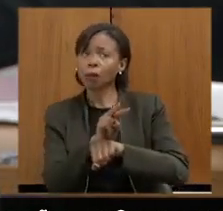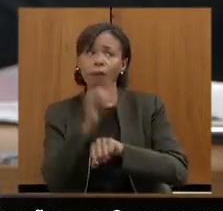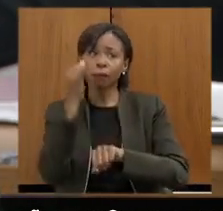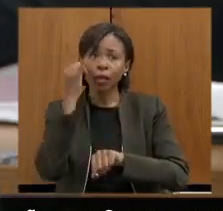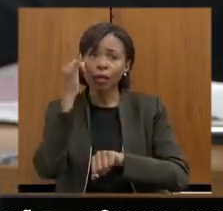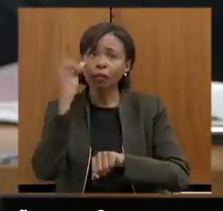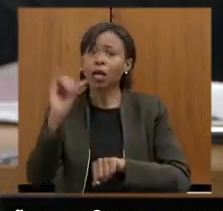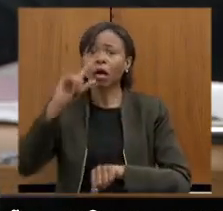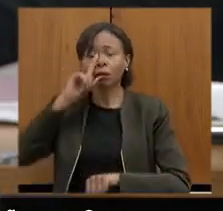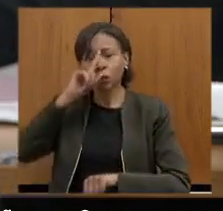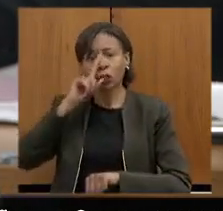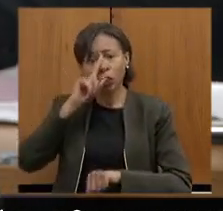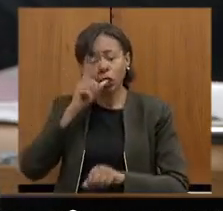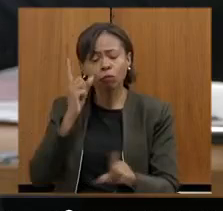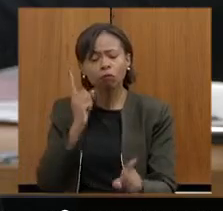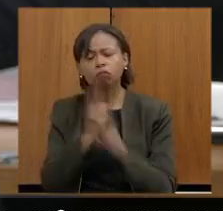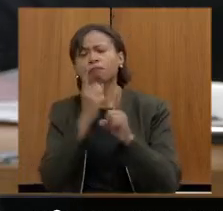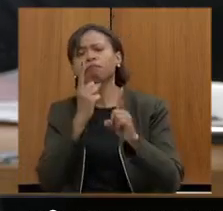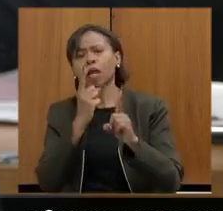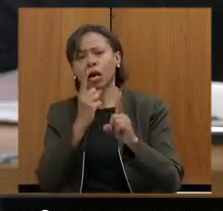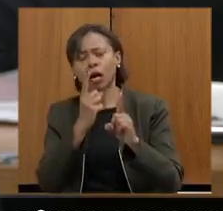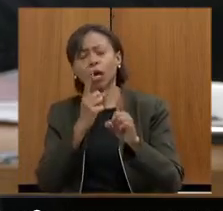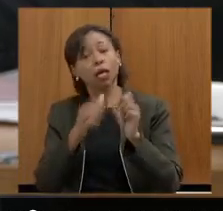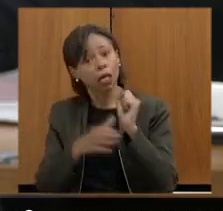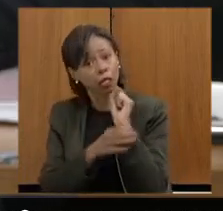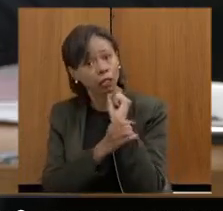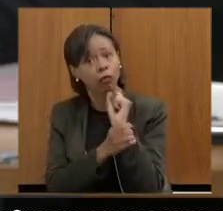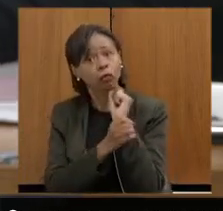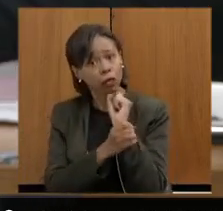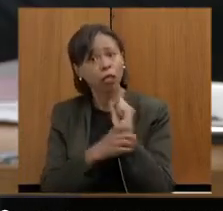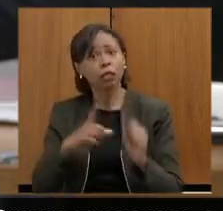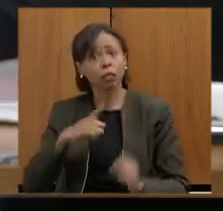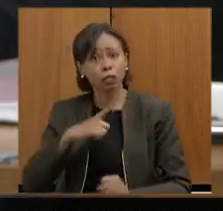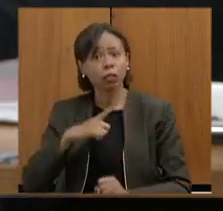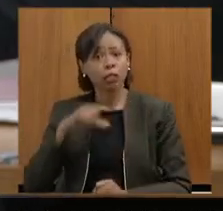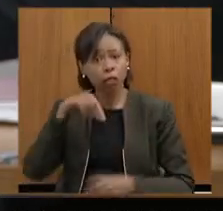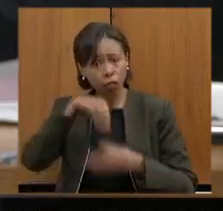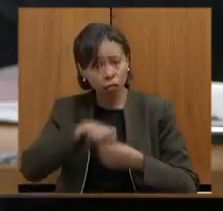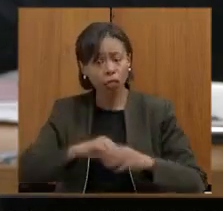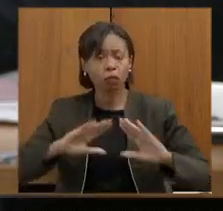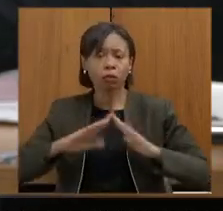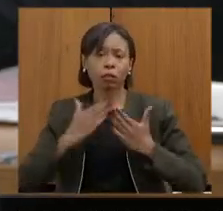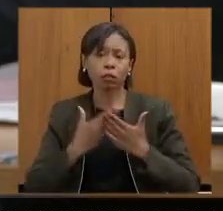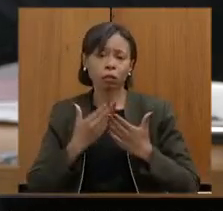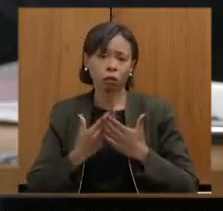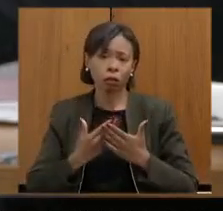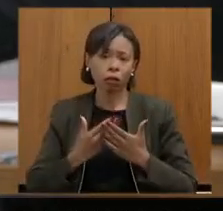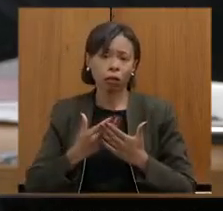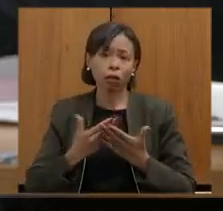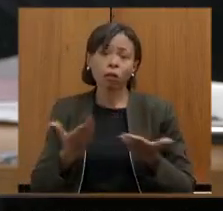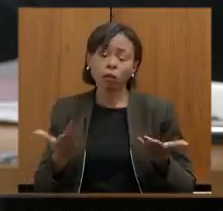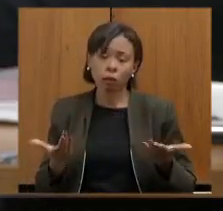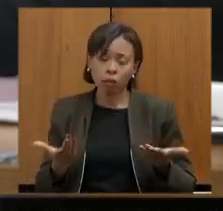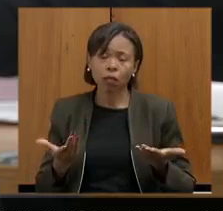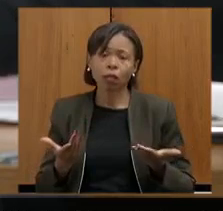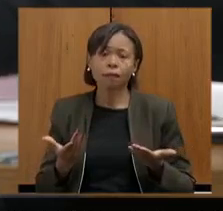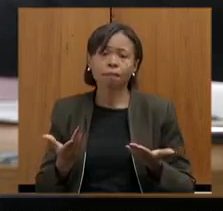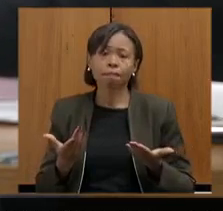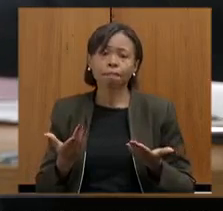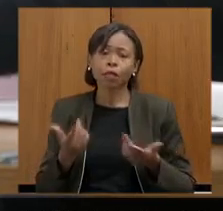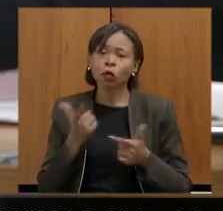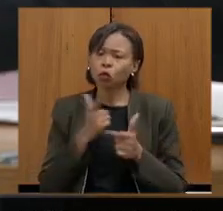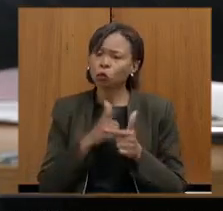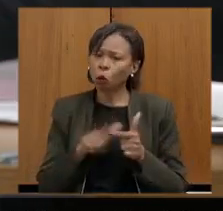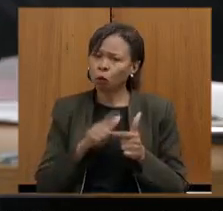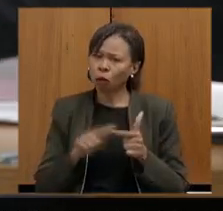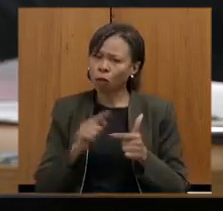identificar questões relacionadas à falta de segurança ou criminalidade nas escolas. Ou seja, os problemas